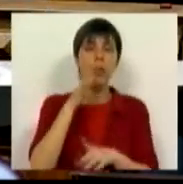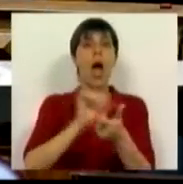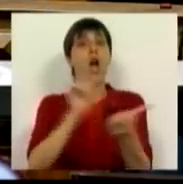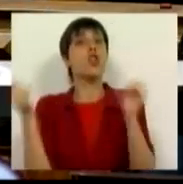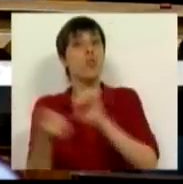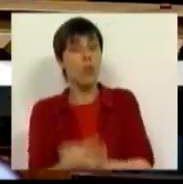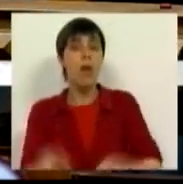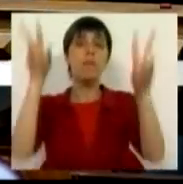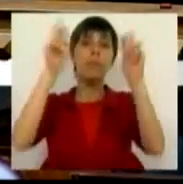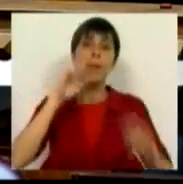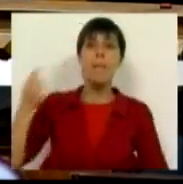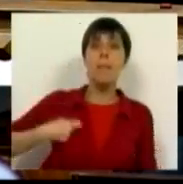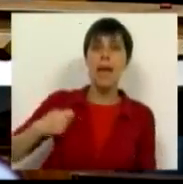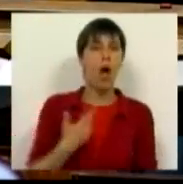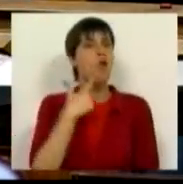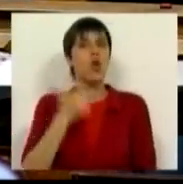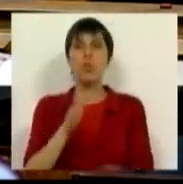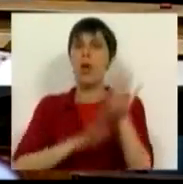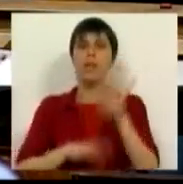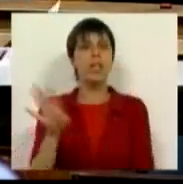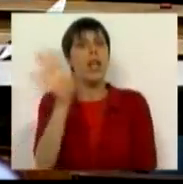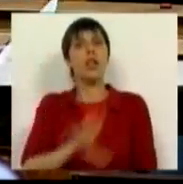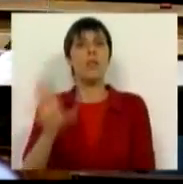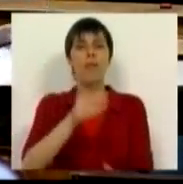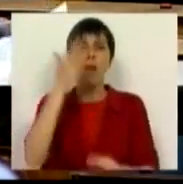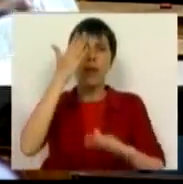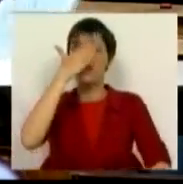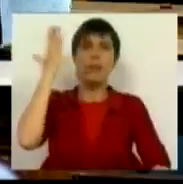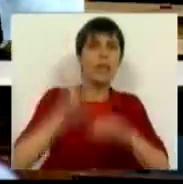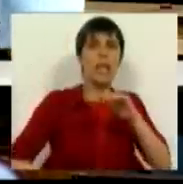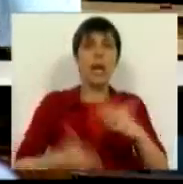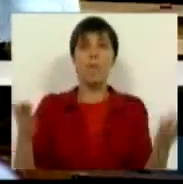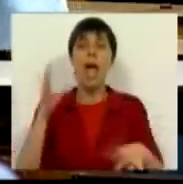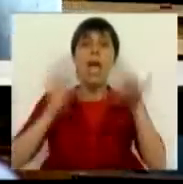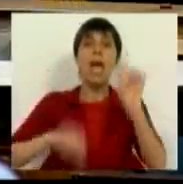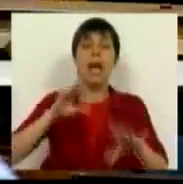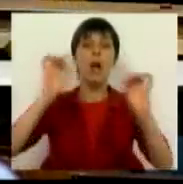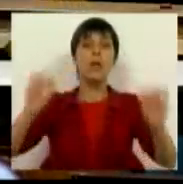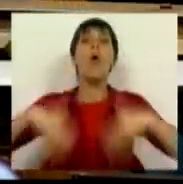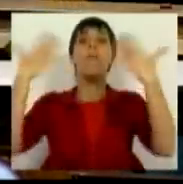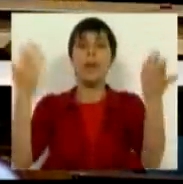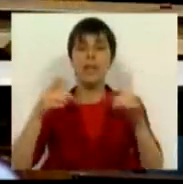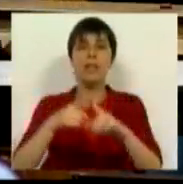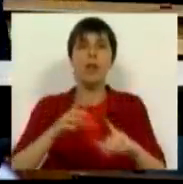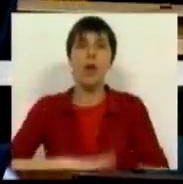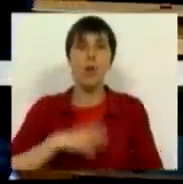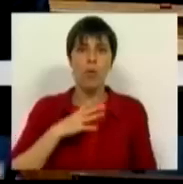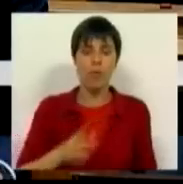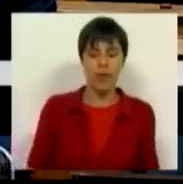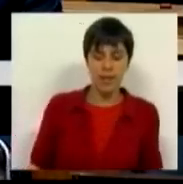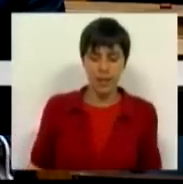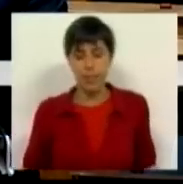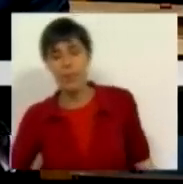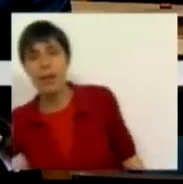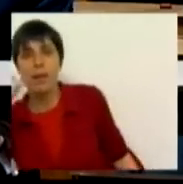mudanças em matéria de pensões não podem ser feitas de forma abrupta. Está em causa o princípio da confiabilidade.